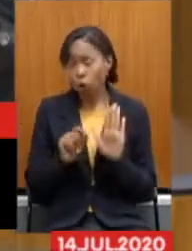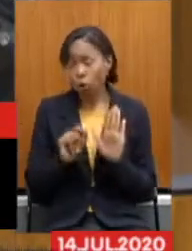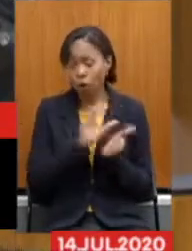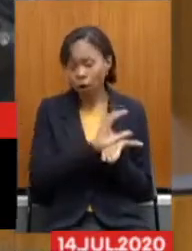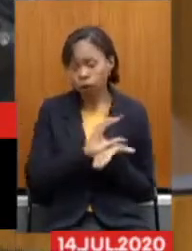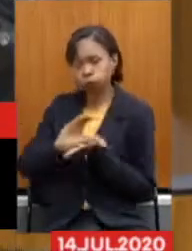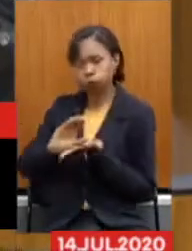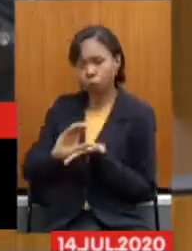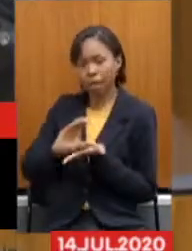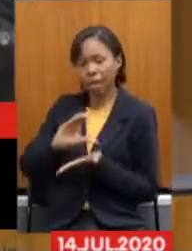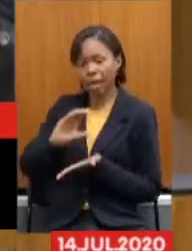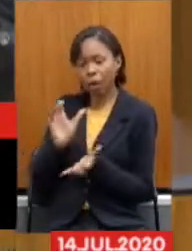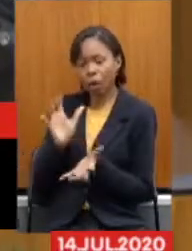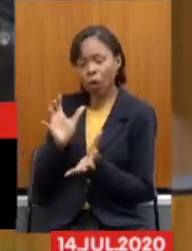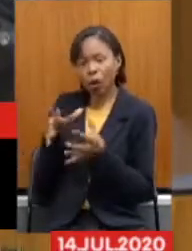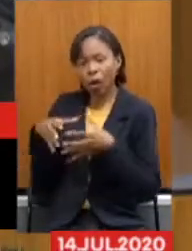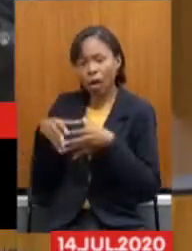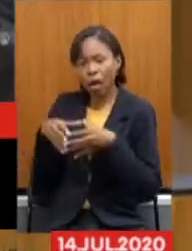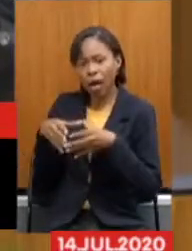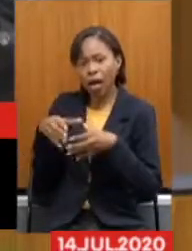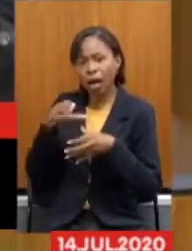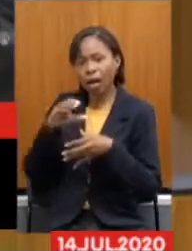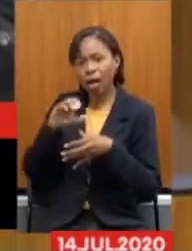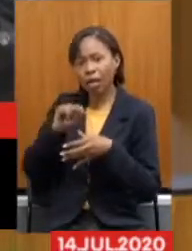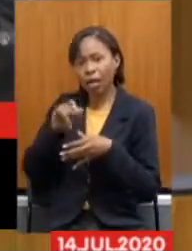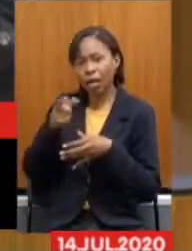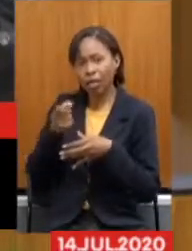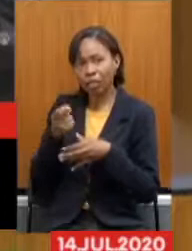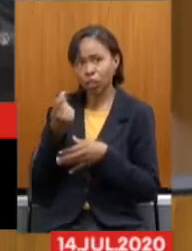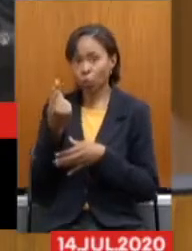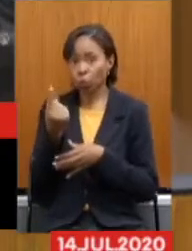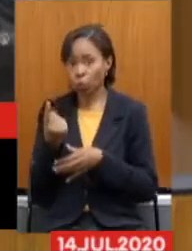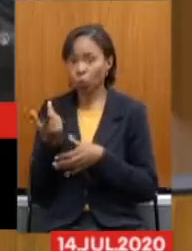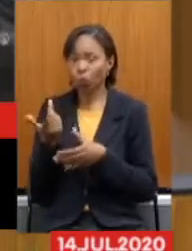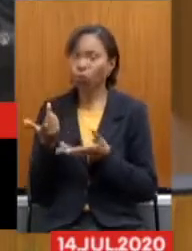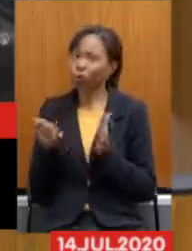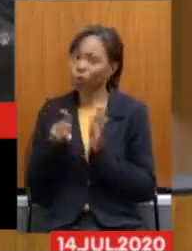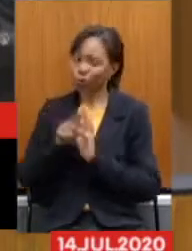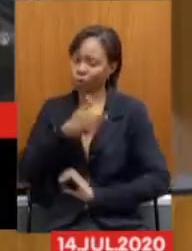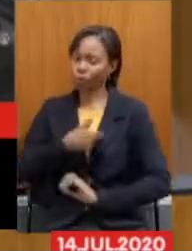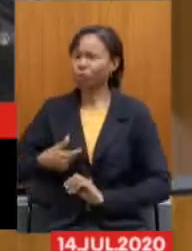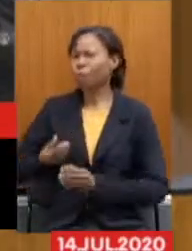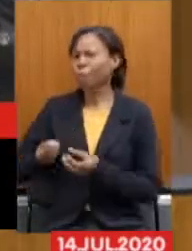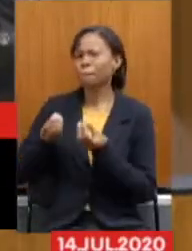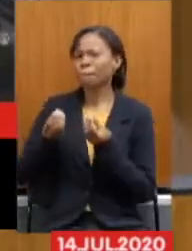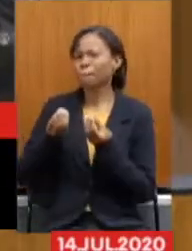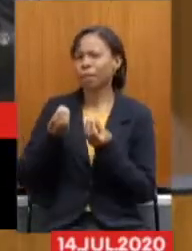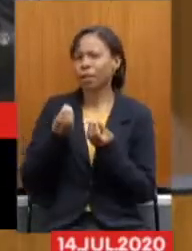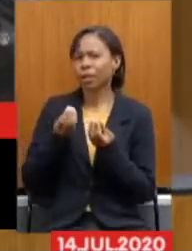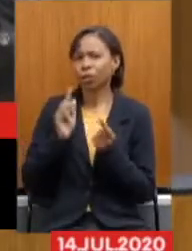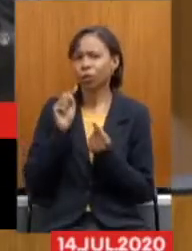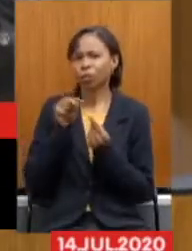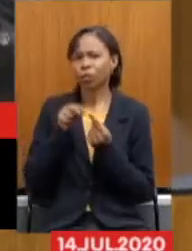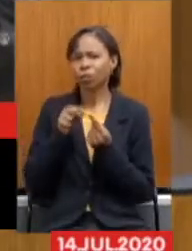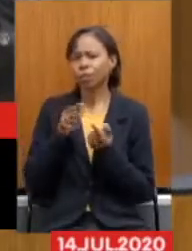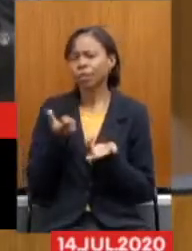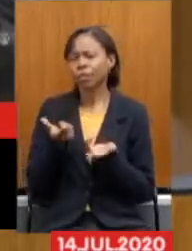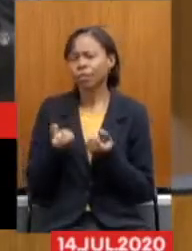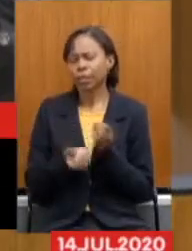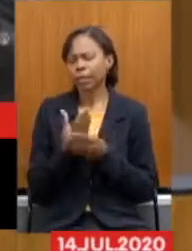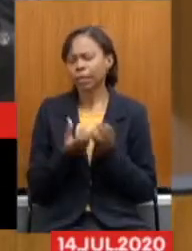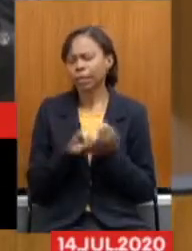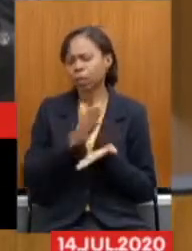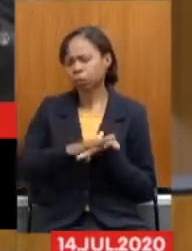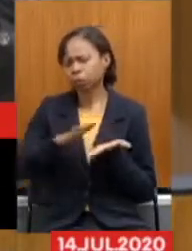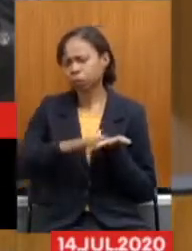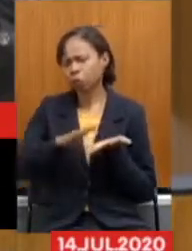caixa único do Estado, assim para que e qual o objetivo de criar gastos e